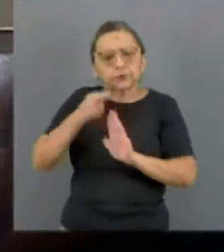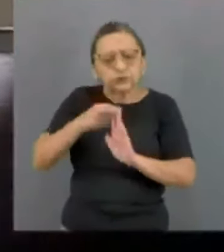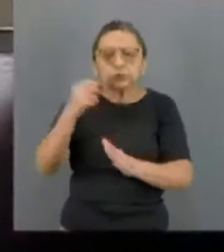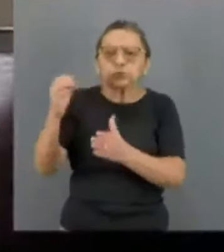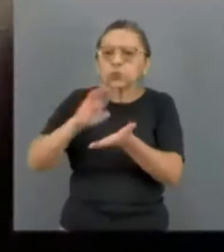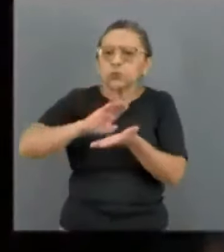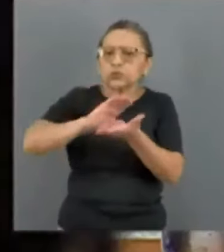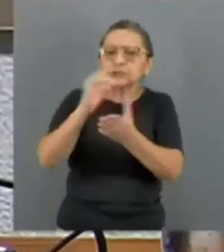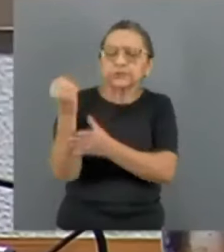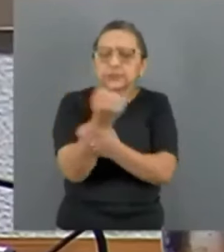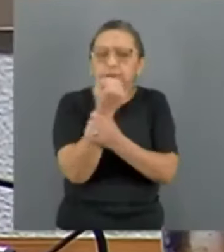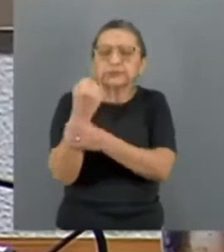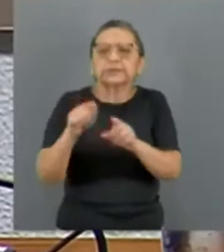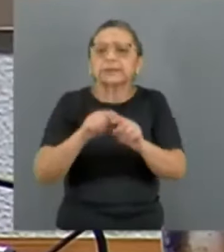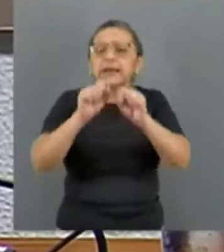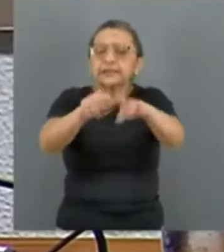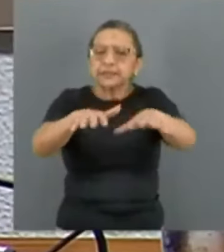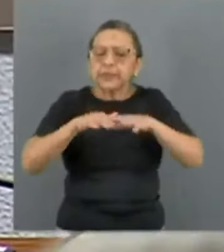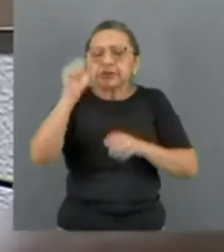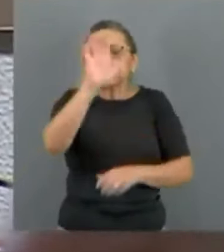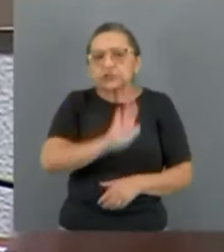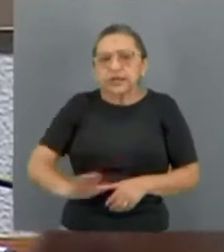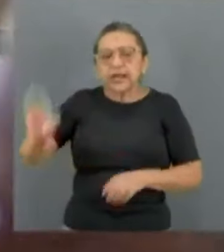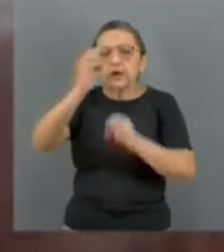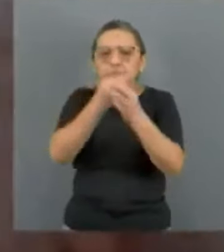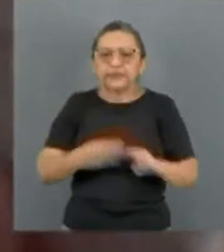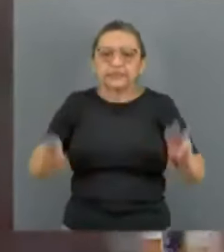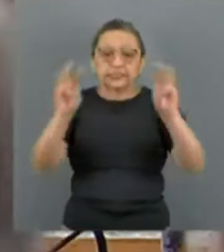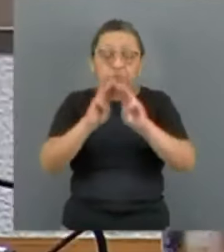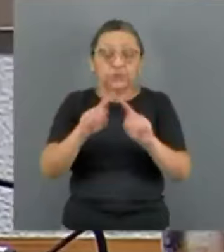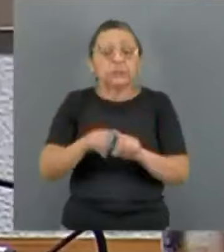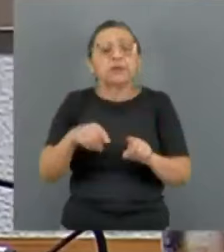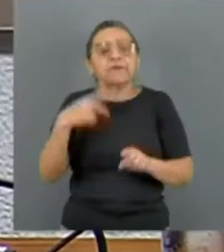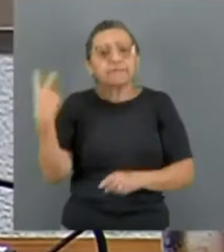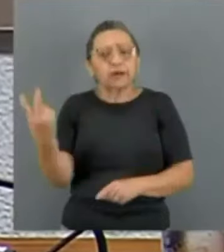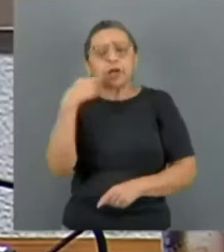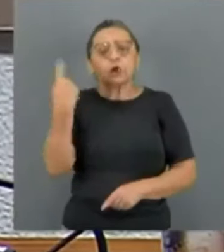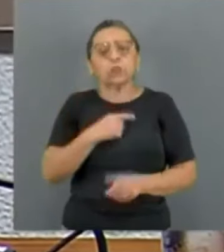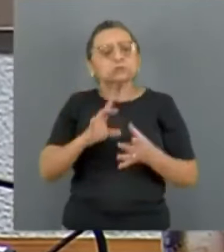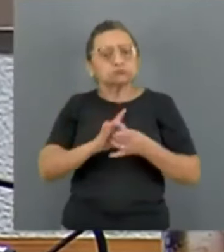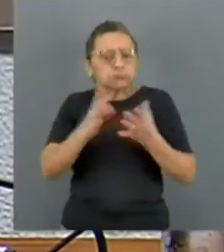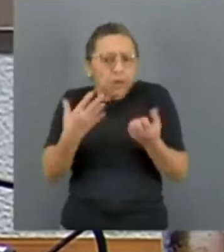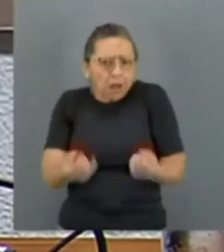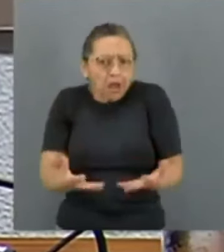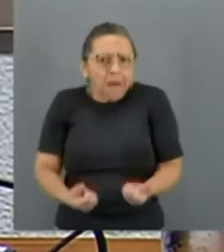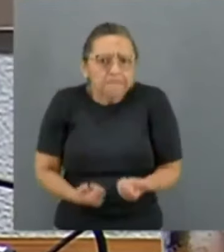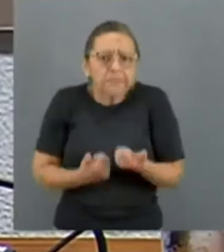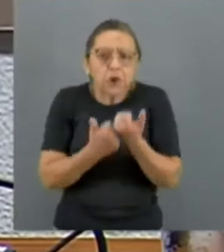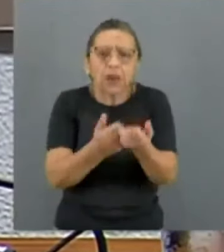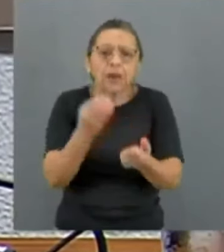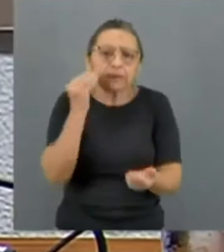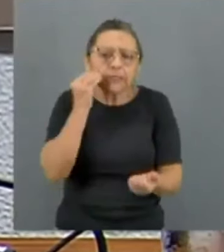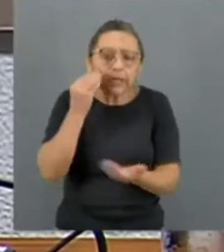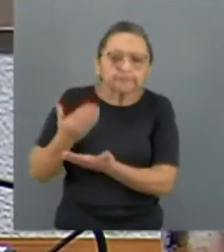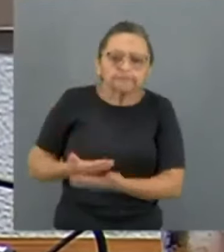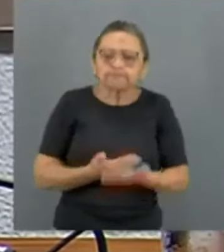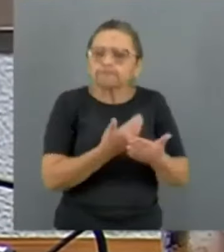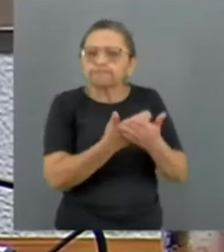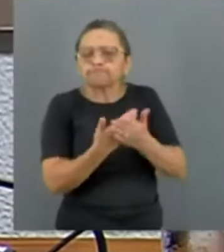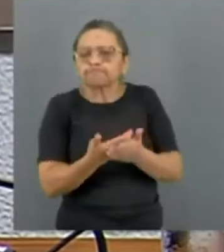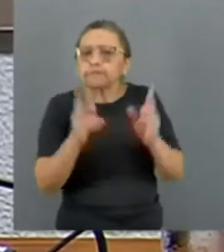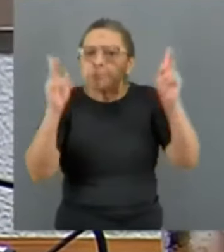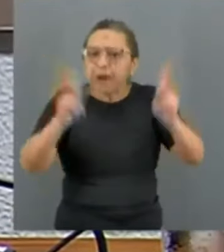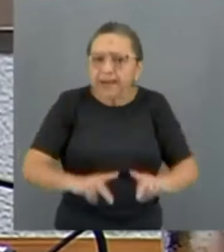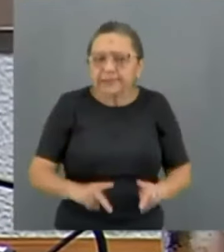Assembleia Geral das Nações Unidas. Também valorizamos nossa disposição para apoiar e tentar encontrar um caminho de